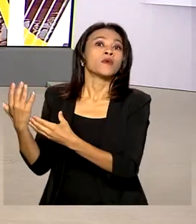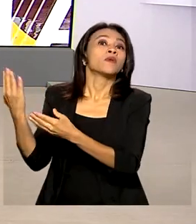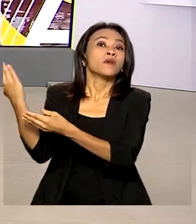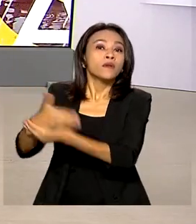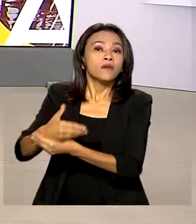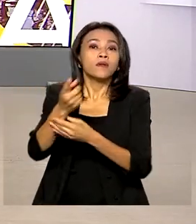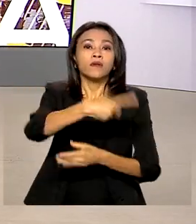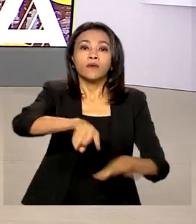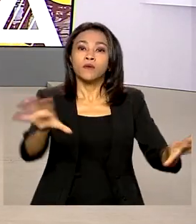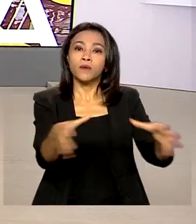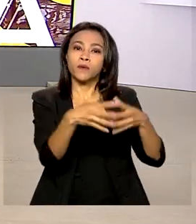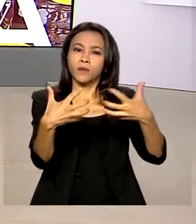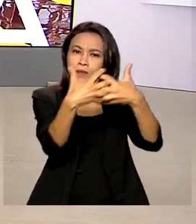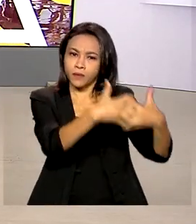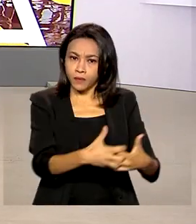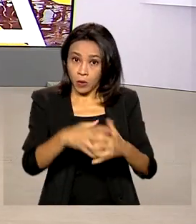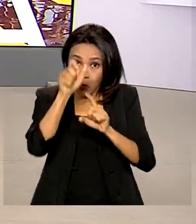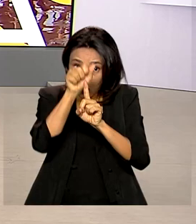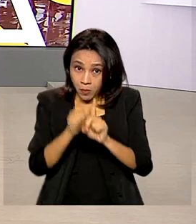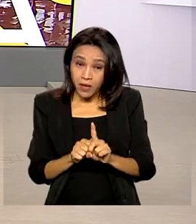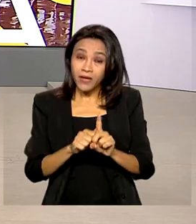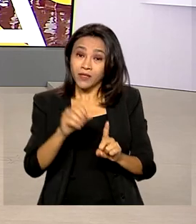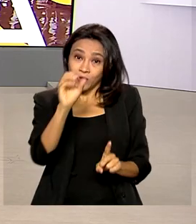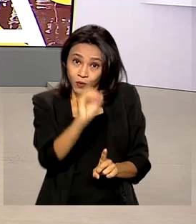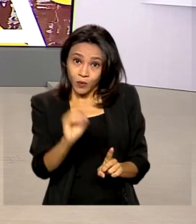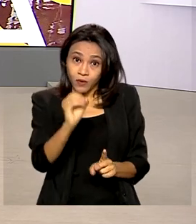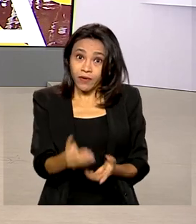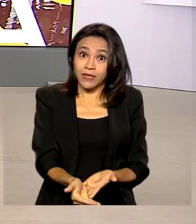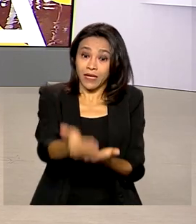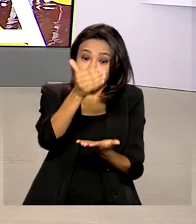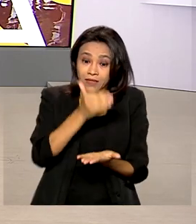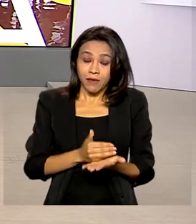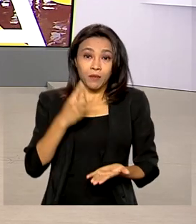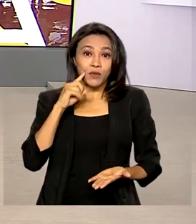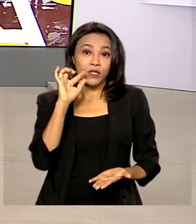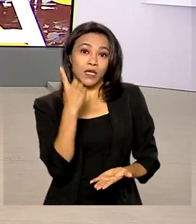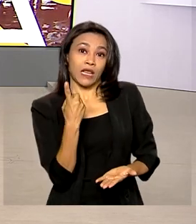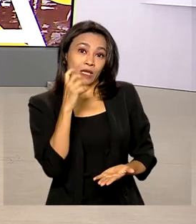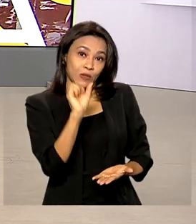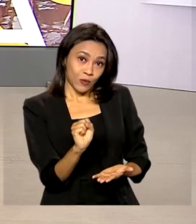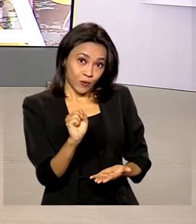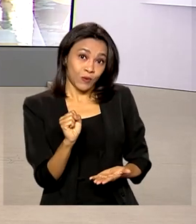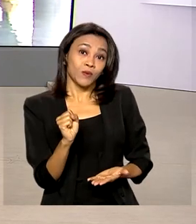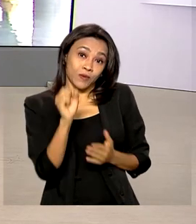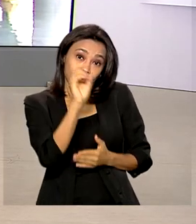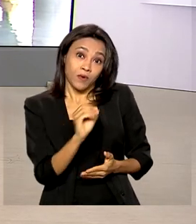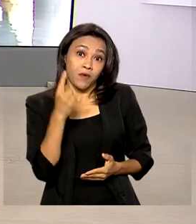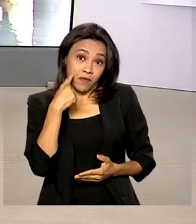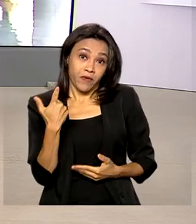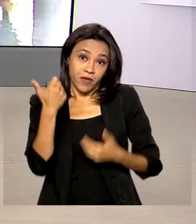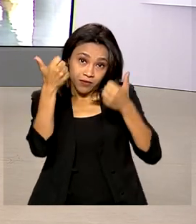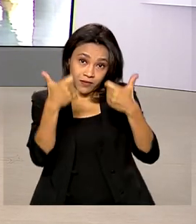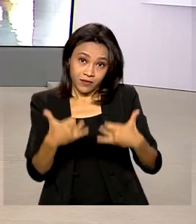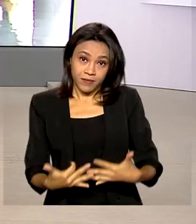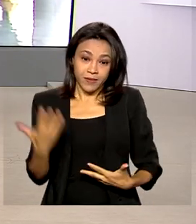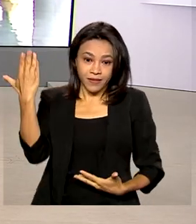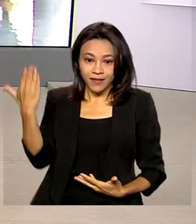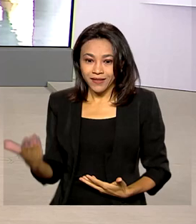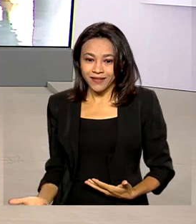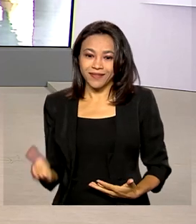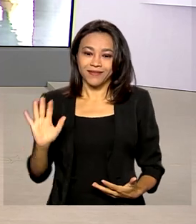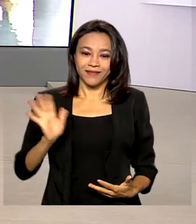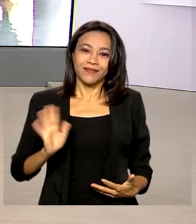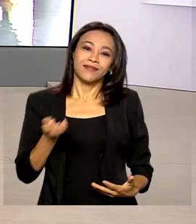Com isso, a parcela do mês de outubro será antecipada para o dia 18. Vamos saber os detalhes ao vivo com Márcia Fernandes.